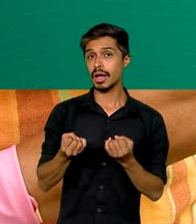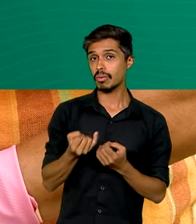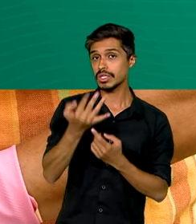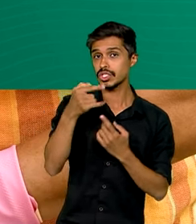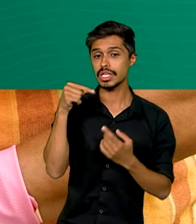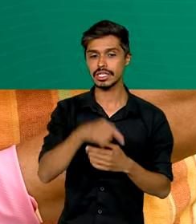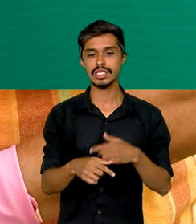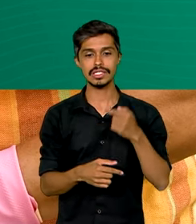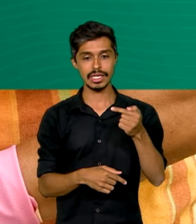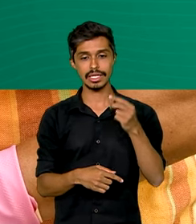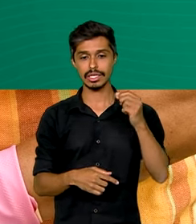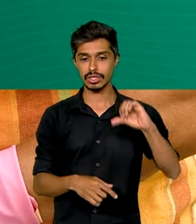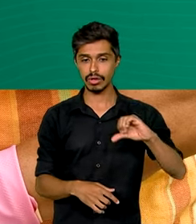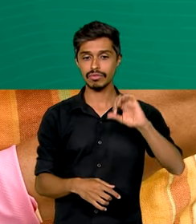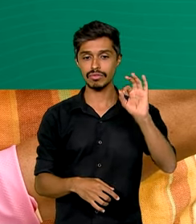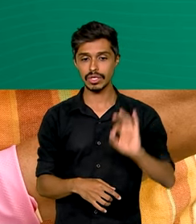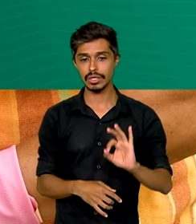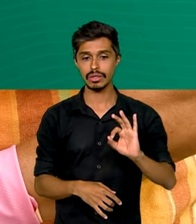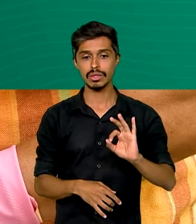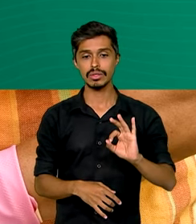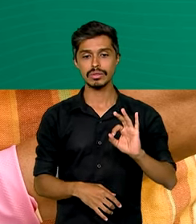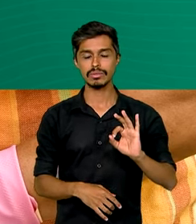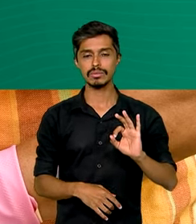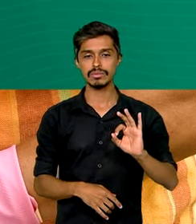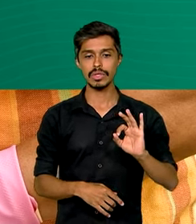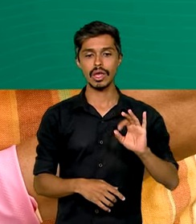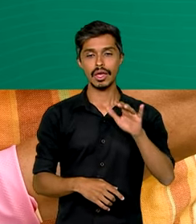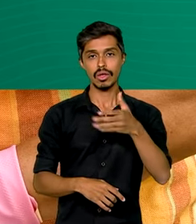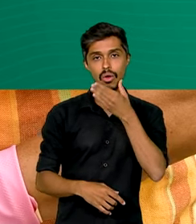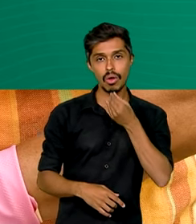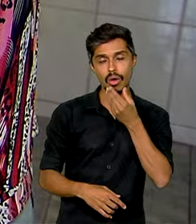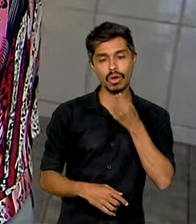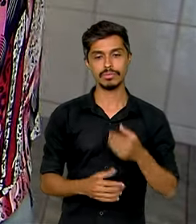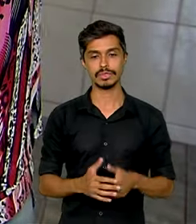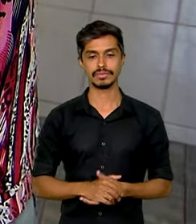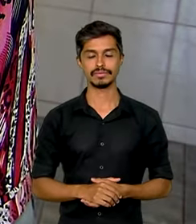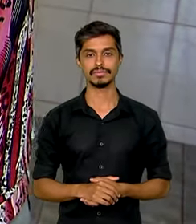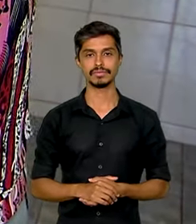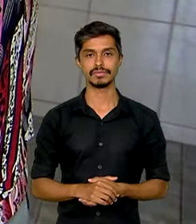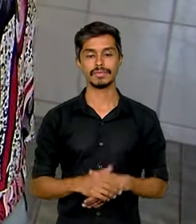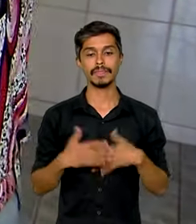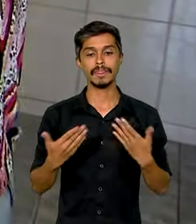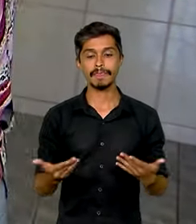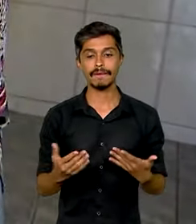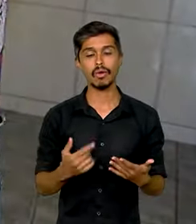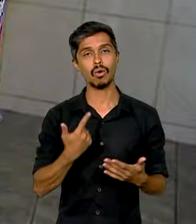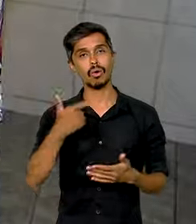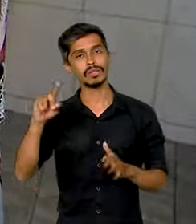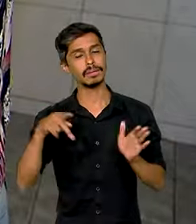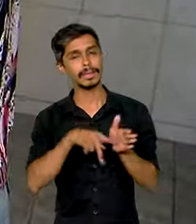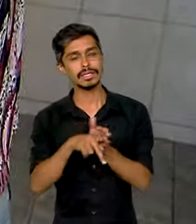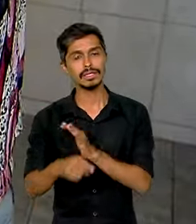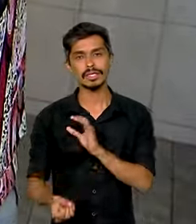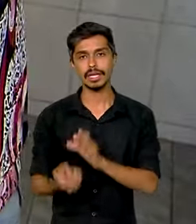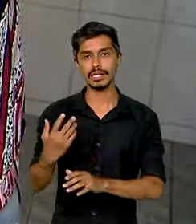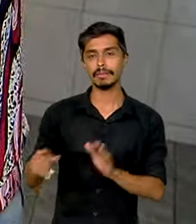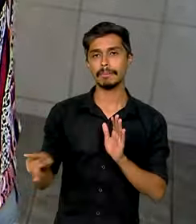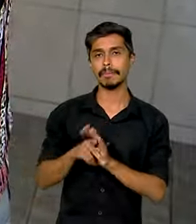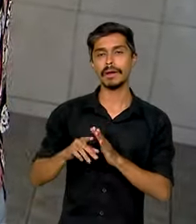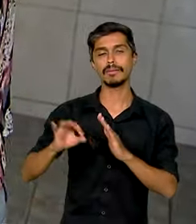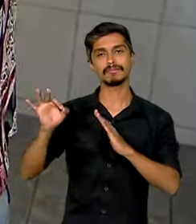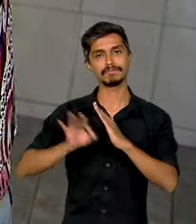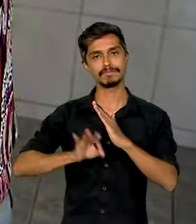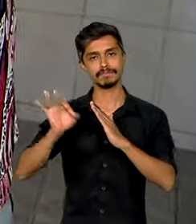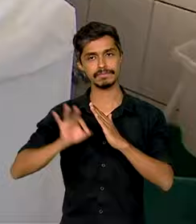foi de 79,2% entre os homens. Uma outra pesquisa elaborada pelo Instituto